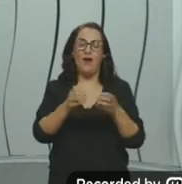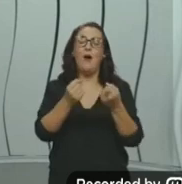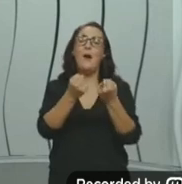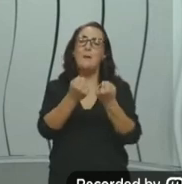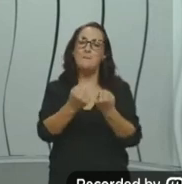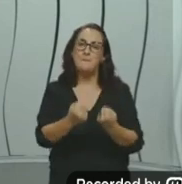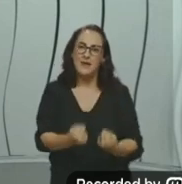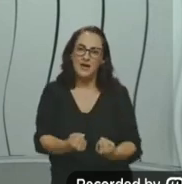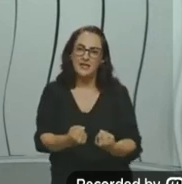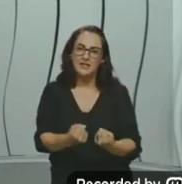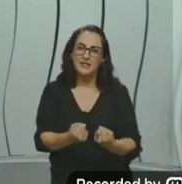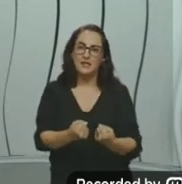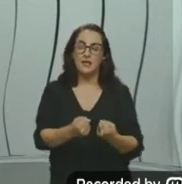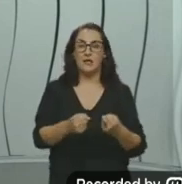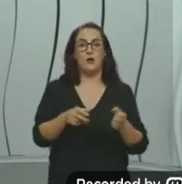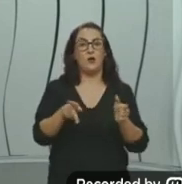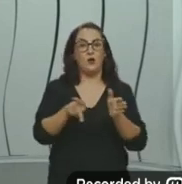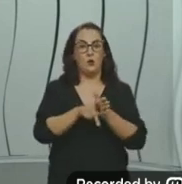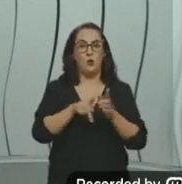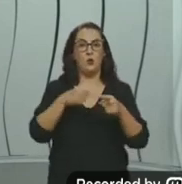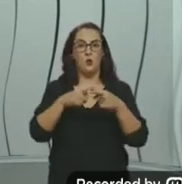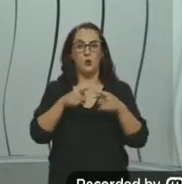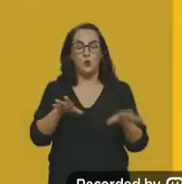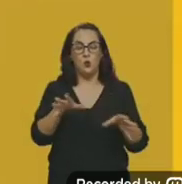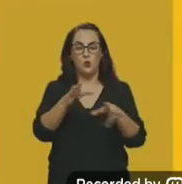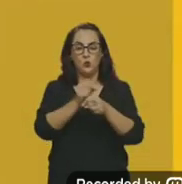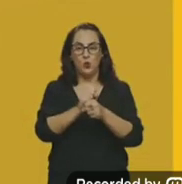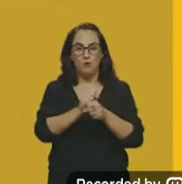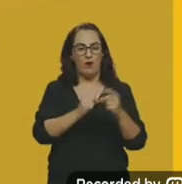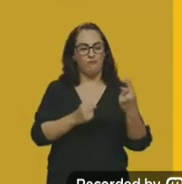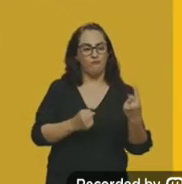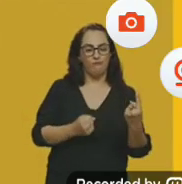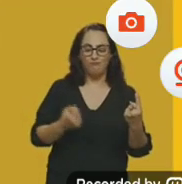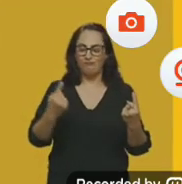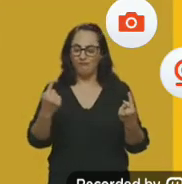massas, tanto de reagentes quanto de produtos, bom, então em um sistema...